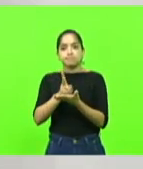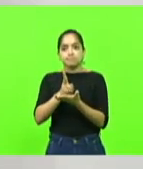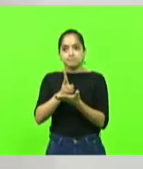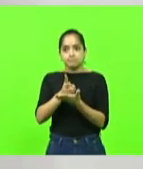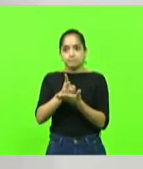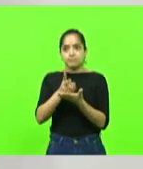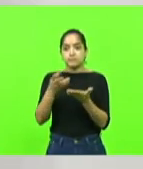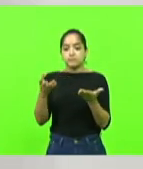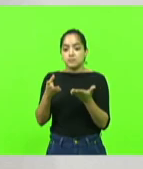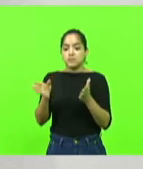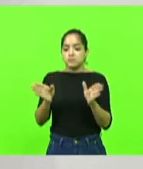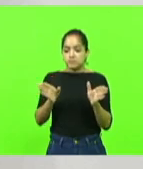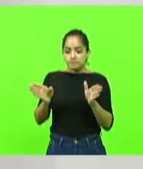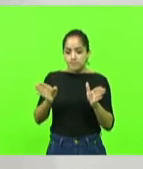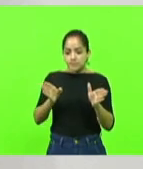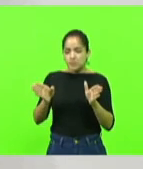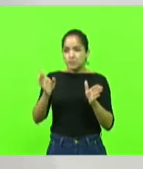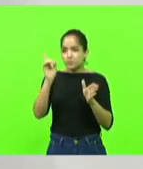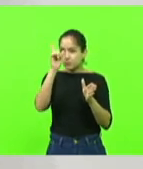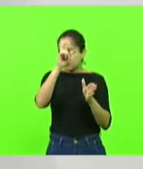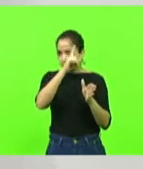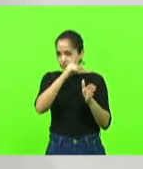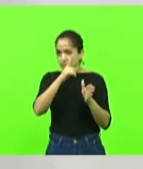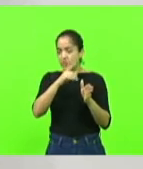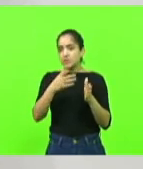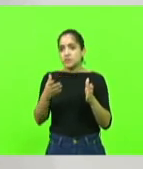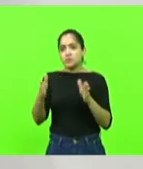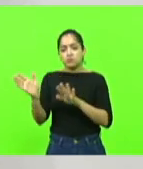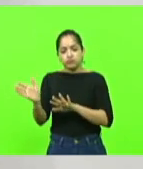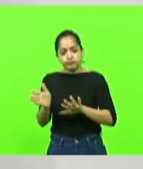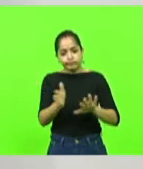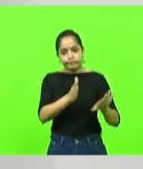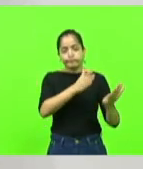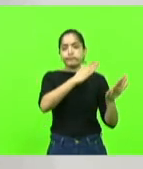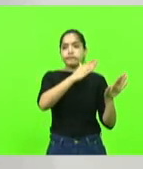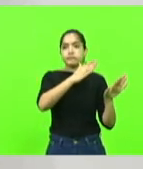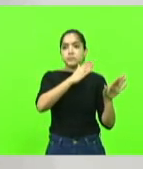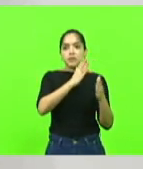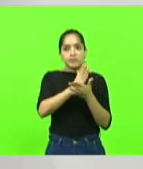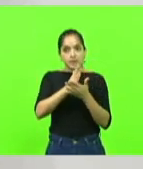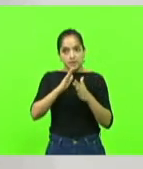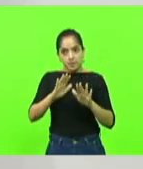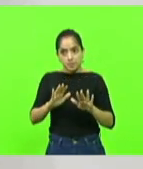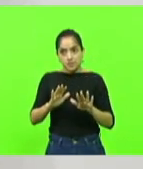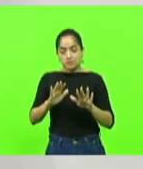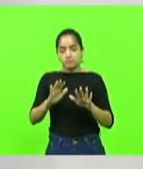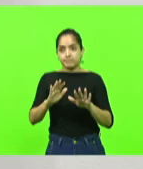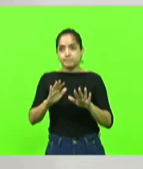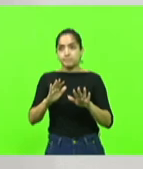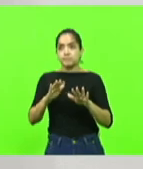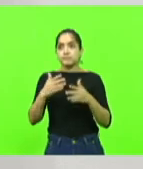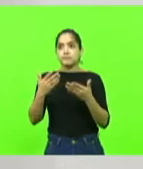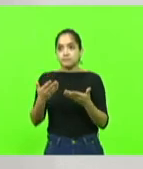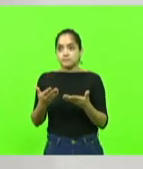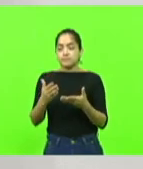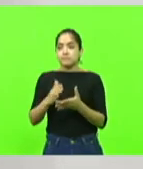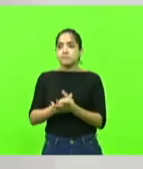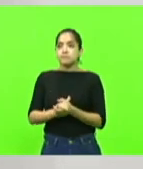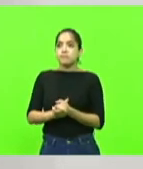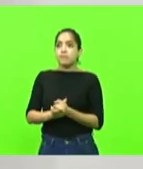tempo ruim vai passar, essas nuvens cinzas elas vão passar, elas irão passar.